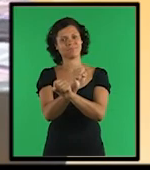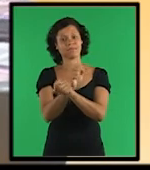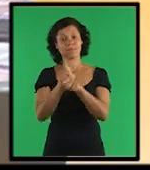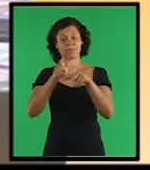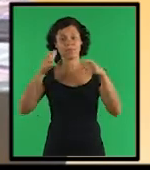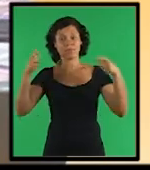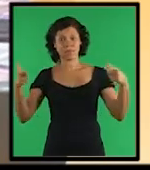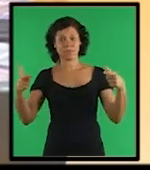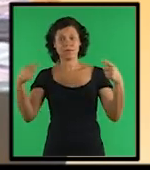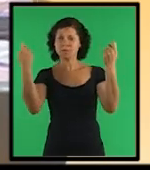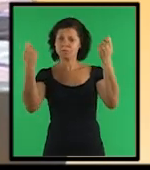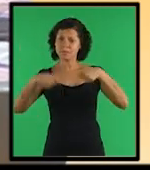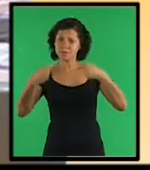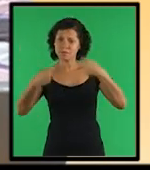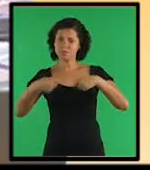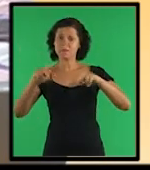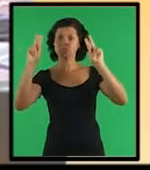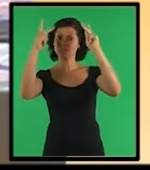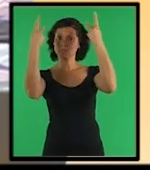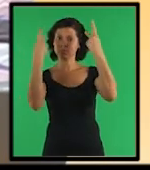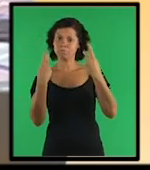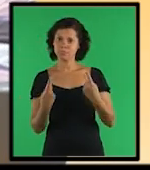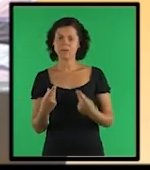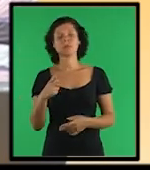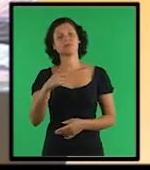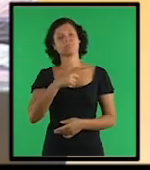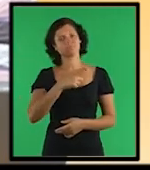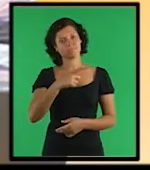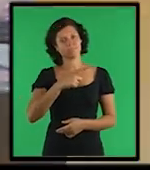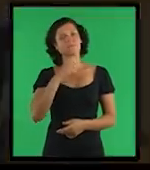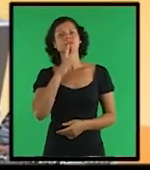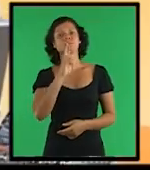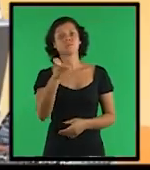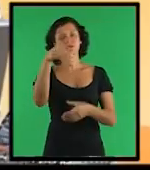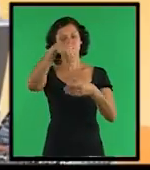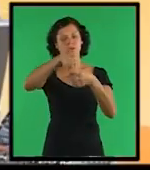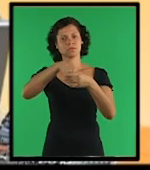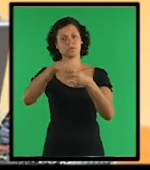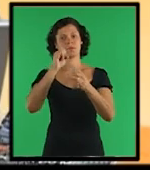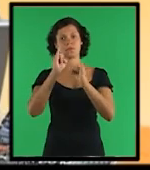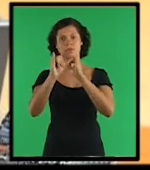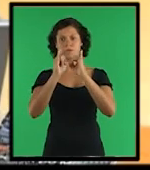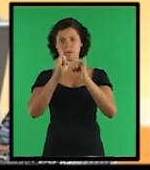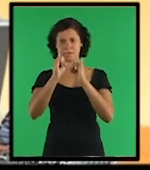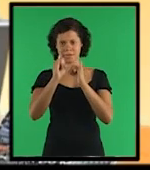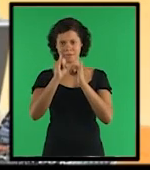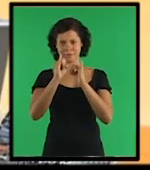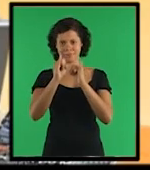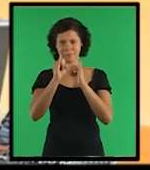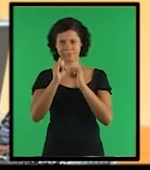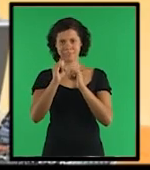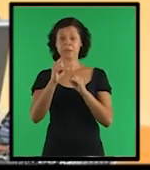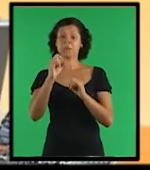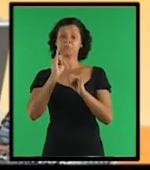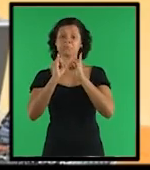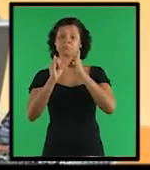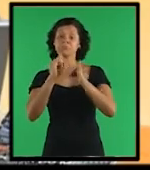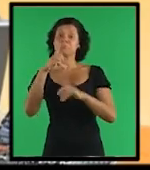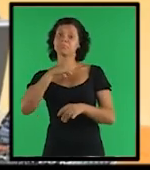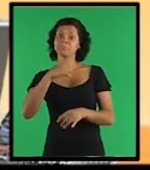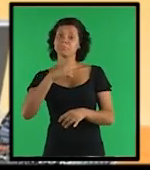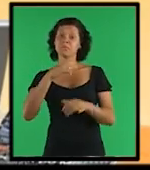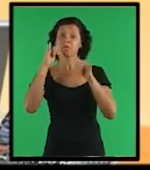parte das necessidades humanas, encontramos soluções na internet. Além de buscar ou gerar informações e